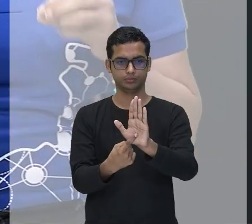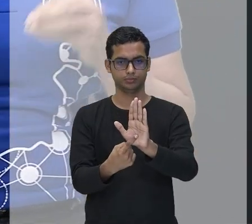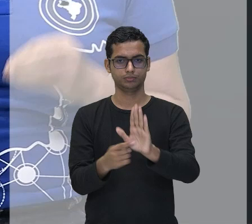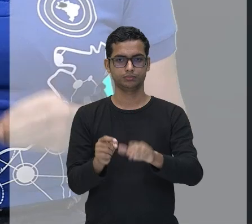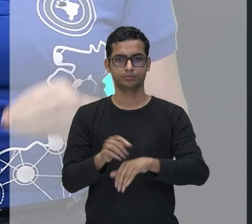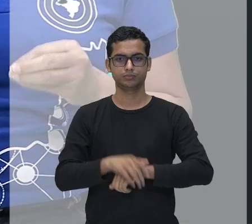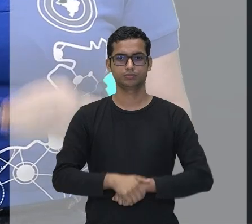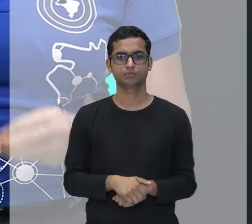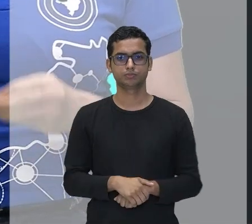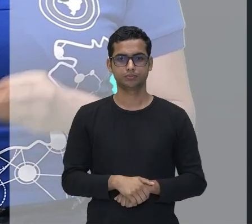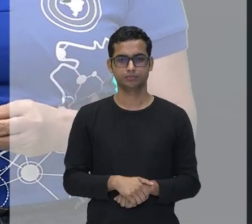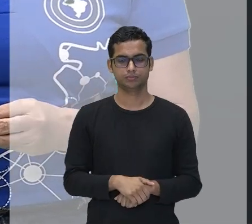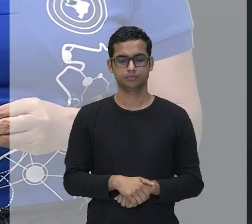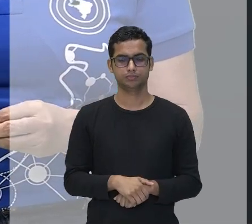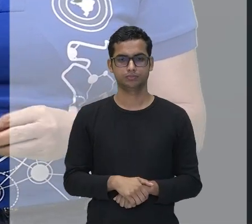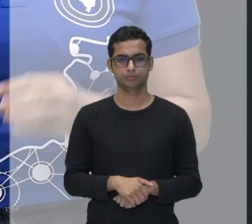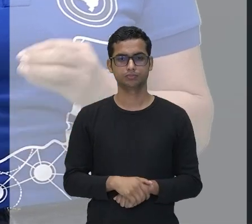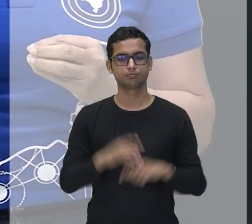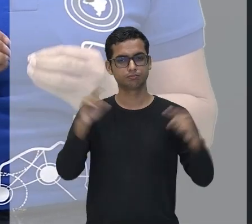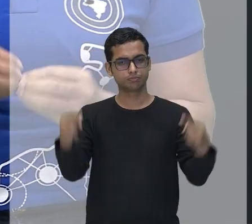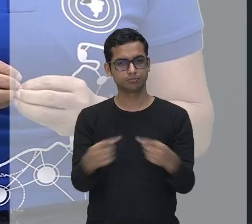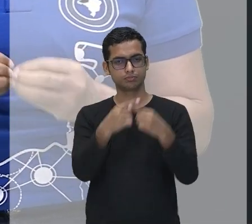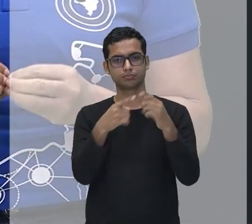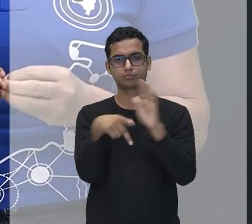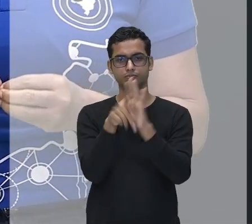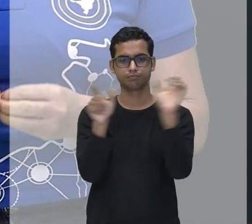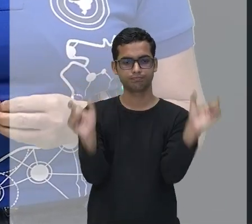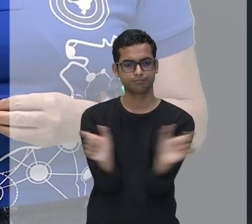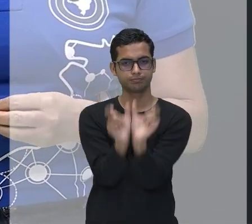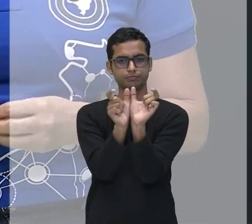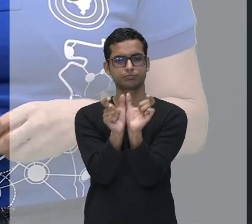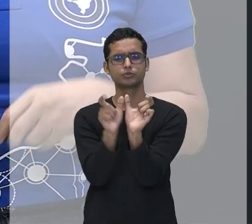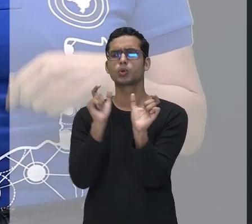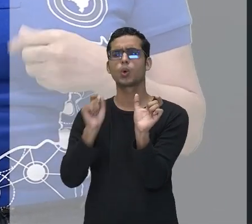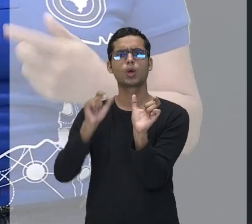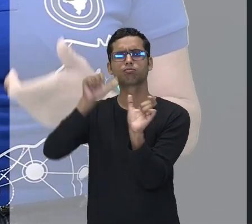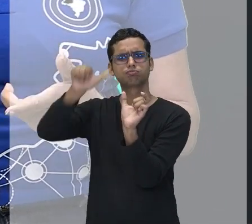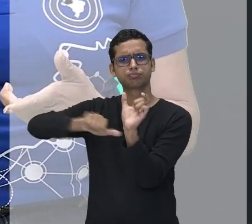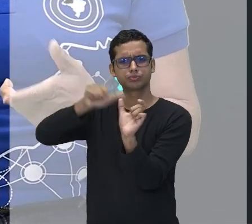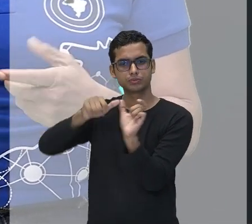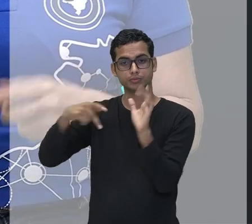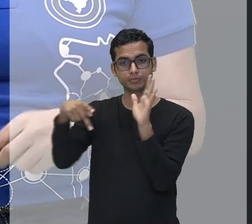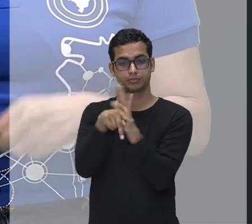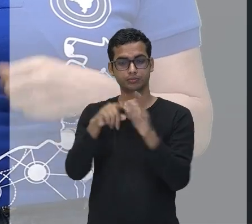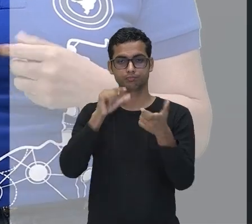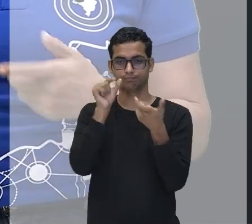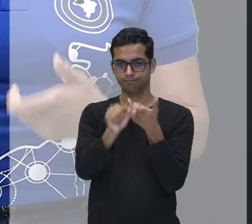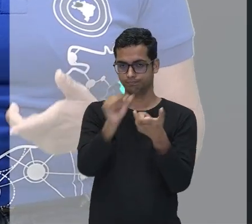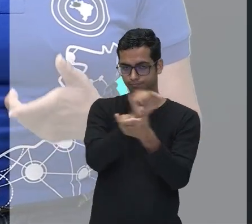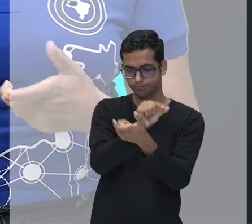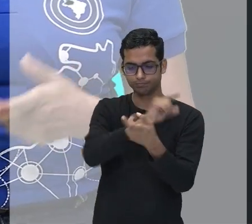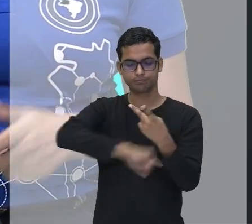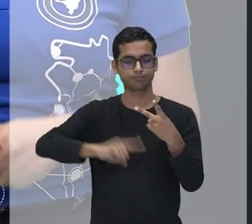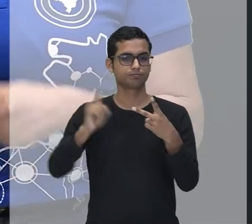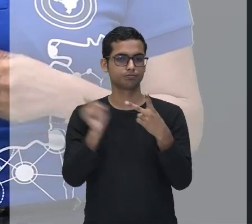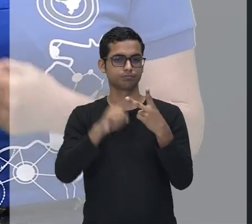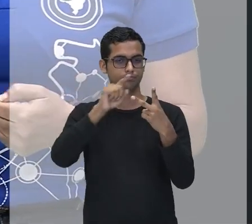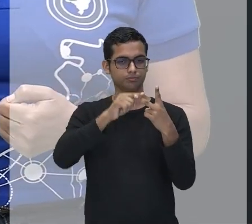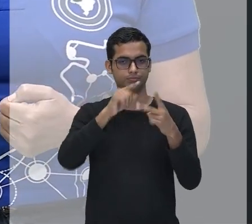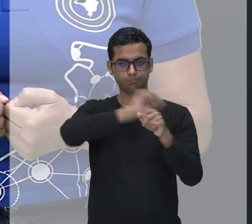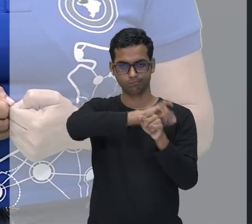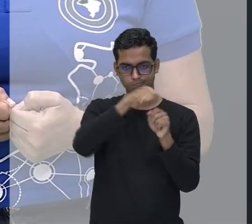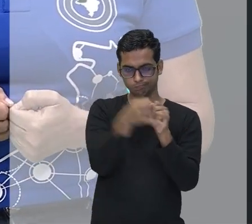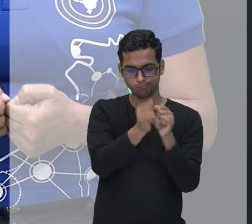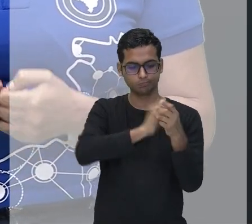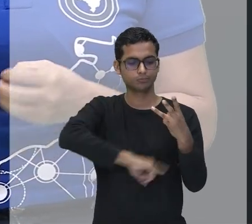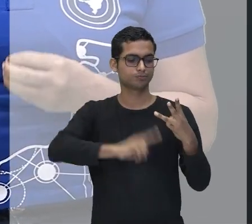seus modificadores. Quem vai modificar? É o artigo, é o adjetivo, é o